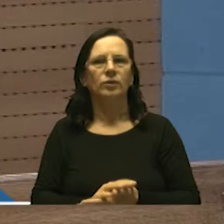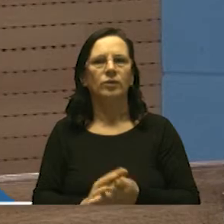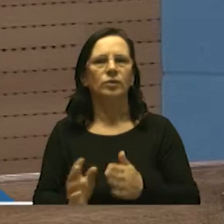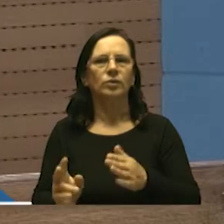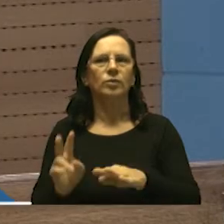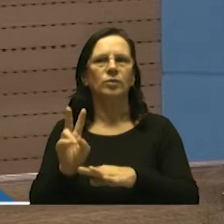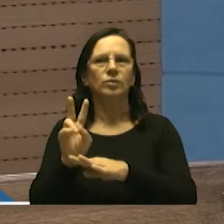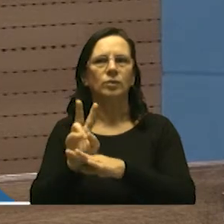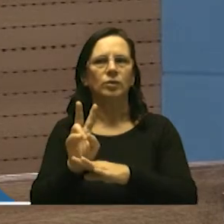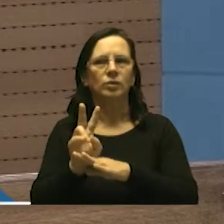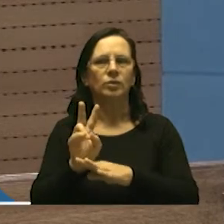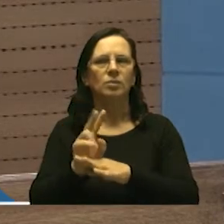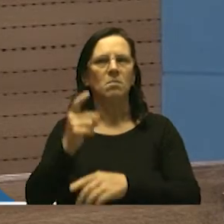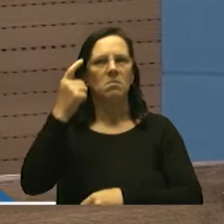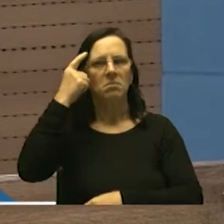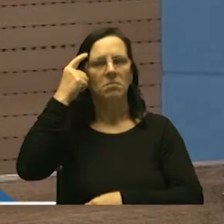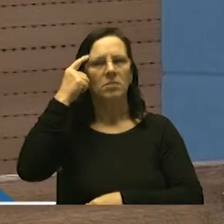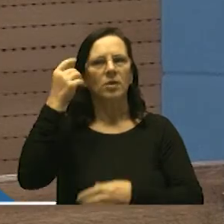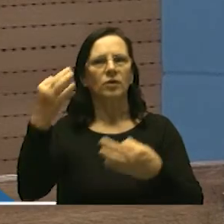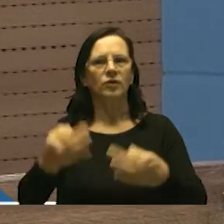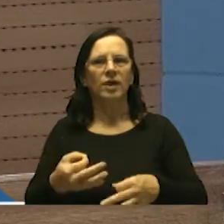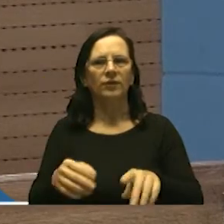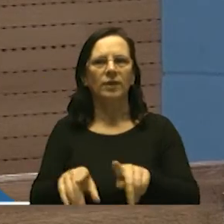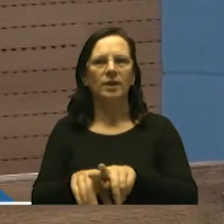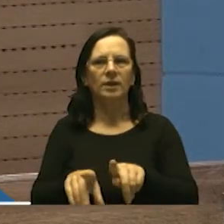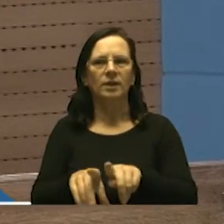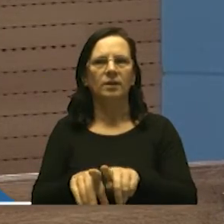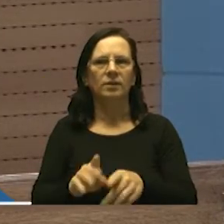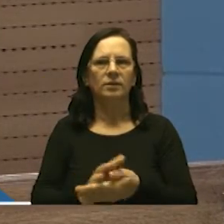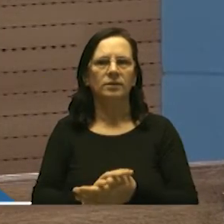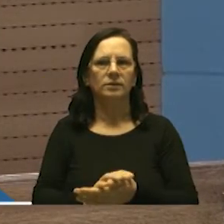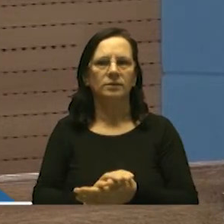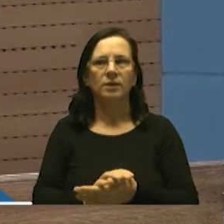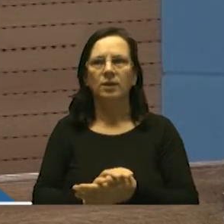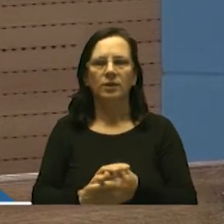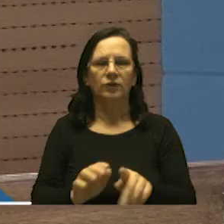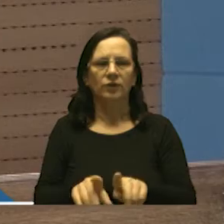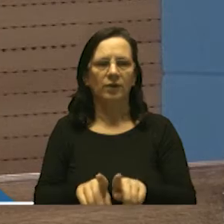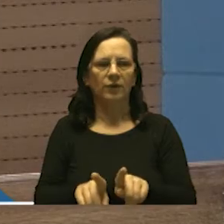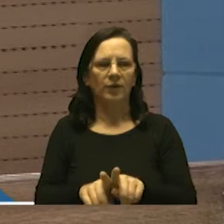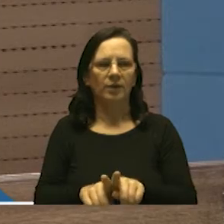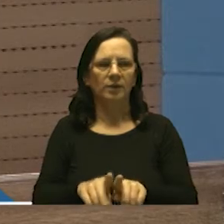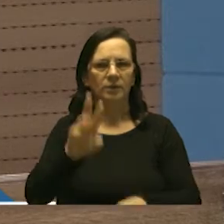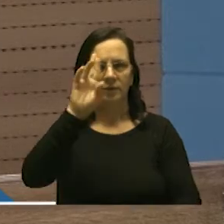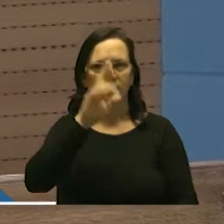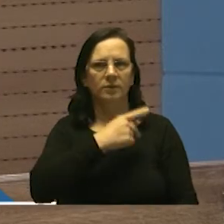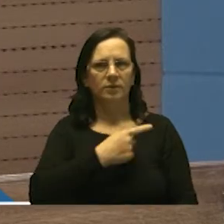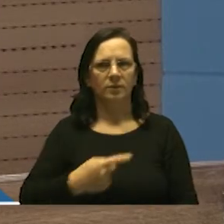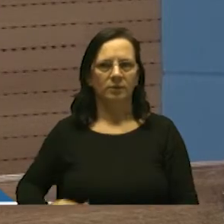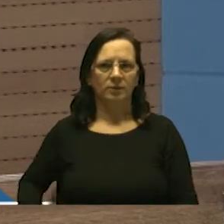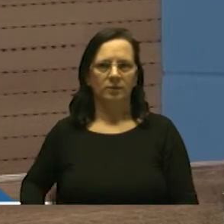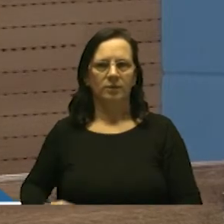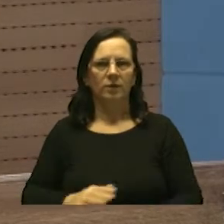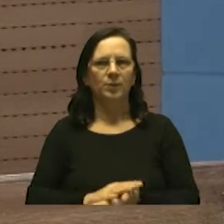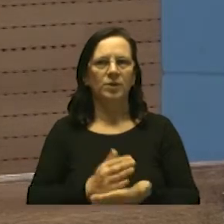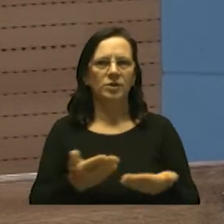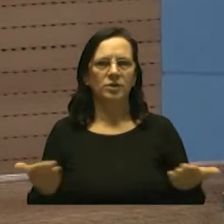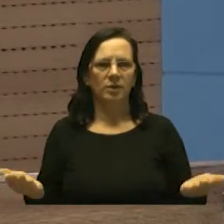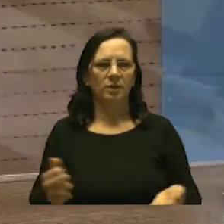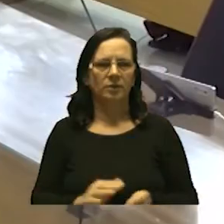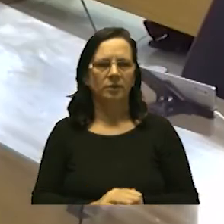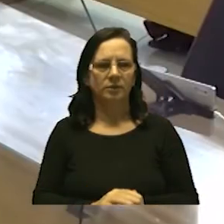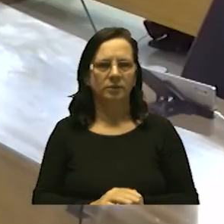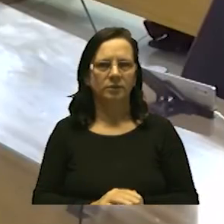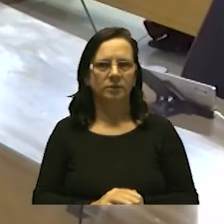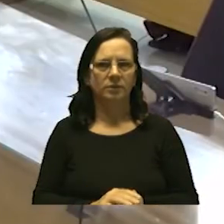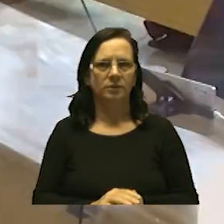muito bem pensado vossa excelência está de parabéns de momento é só senhor presidente volta a falar continua em